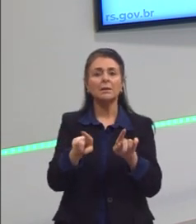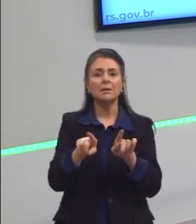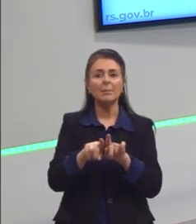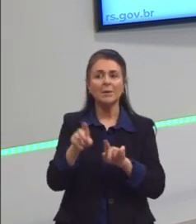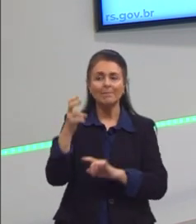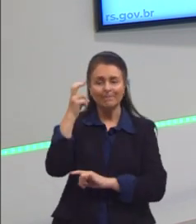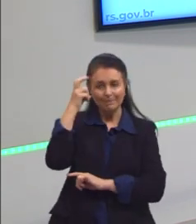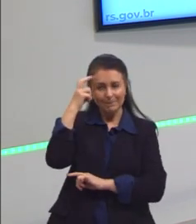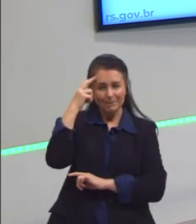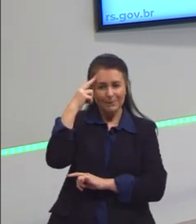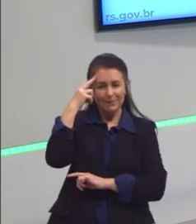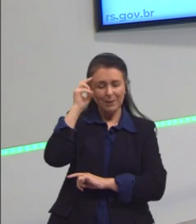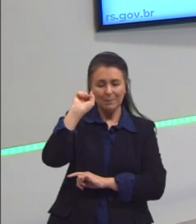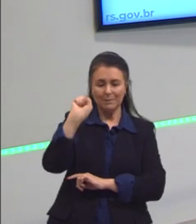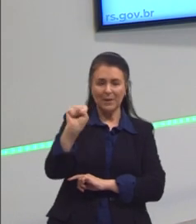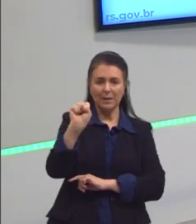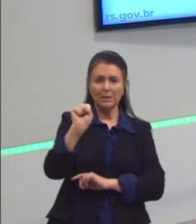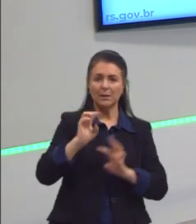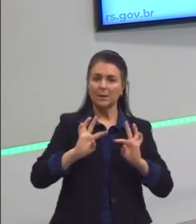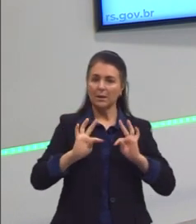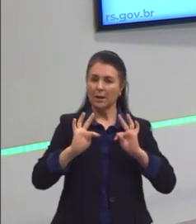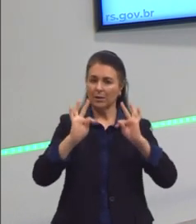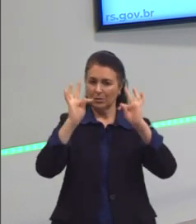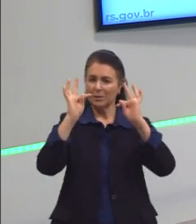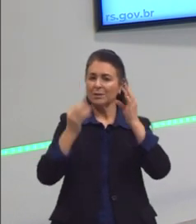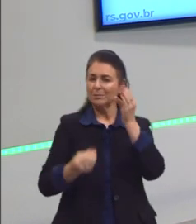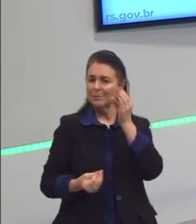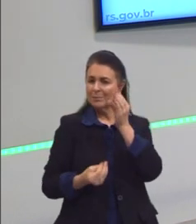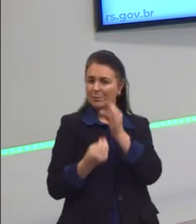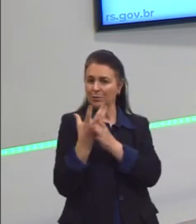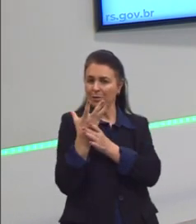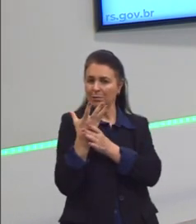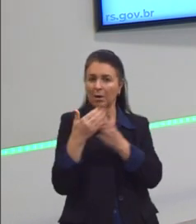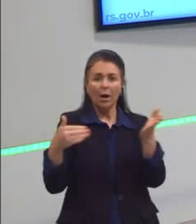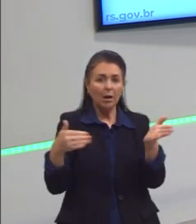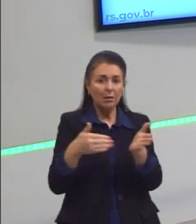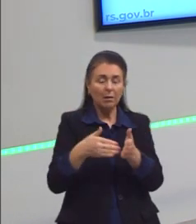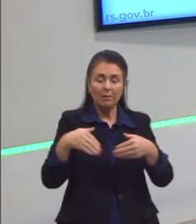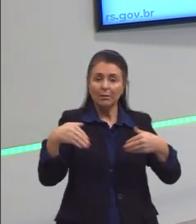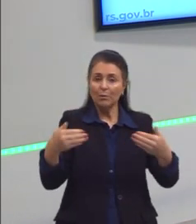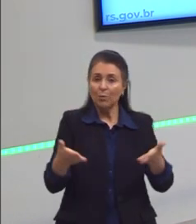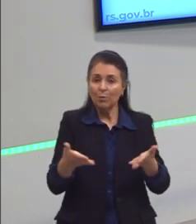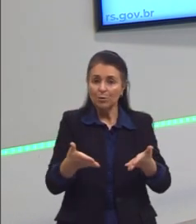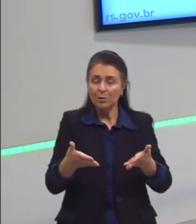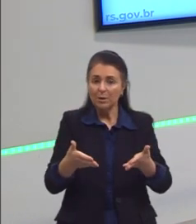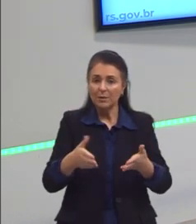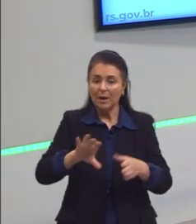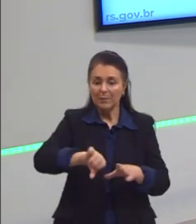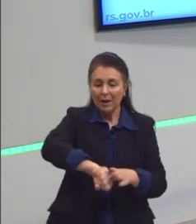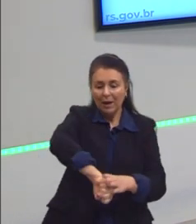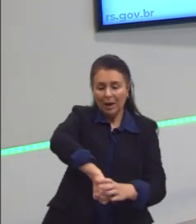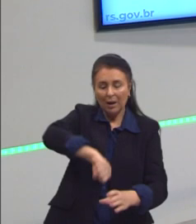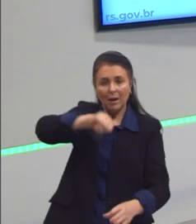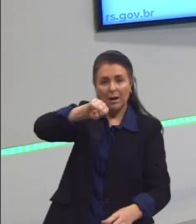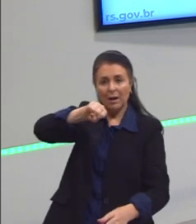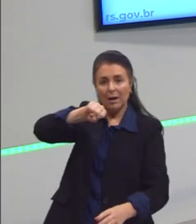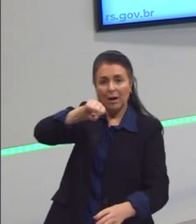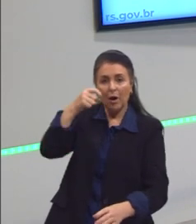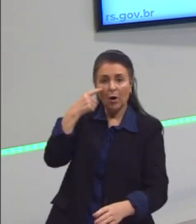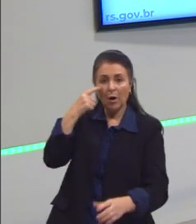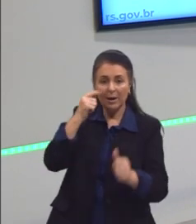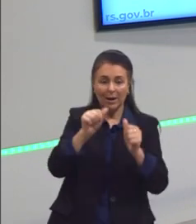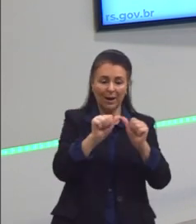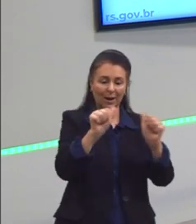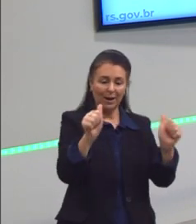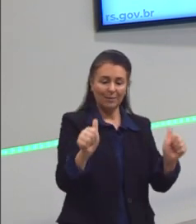tecnologias muito importantes para nós até hoje. Como, por exemplo, a mandioca. A gente tem aqui uma imagem de uma